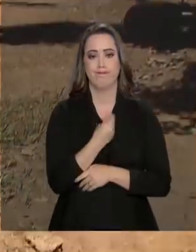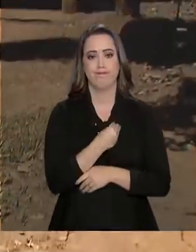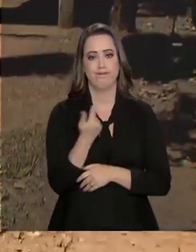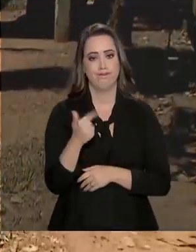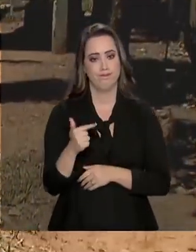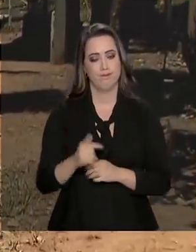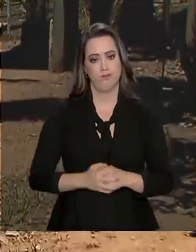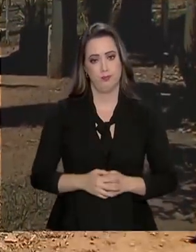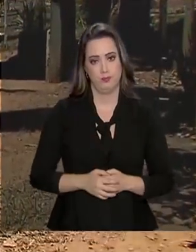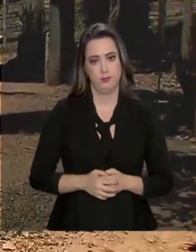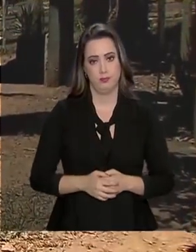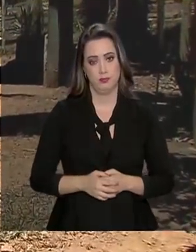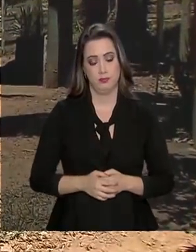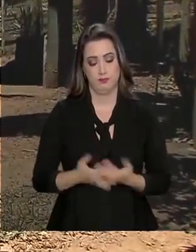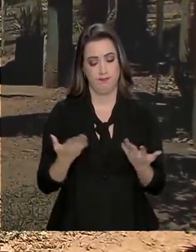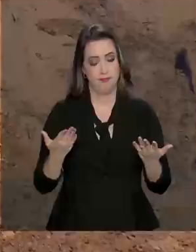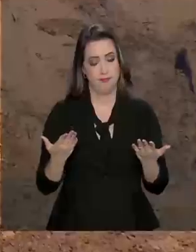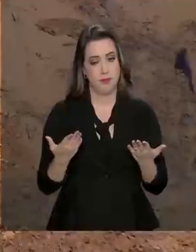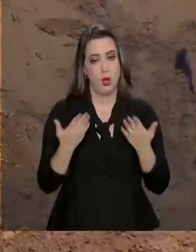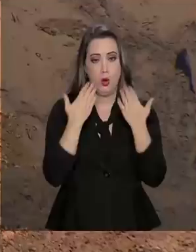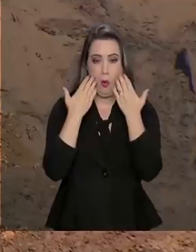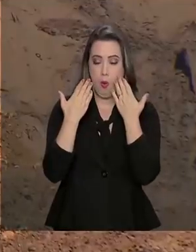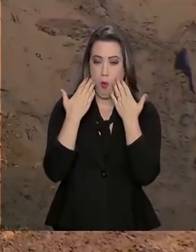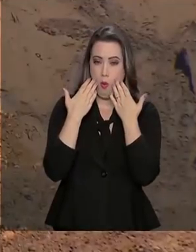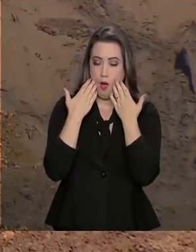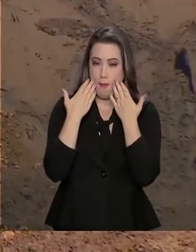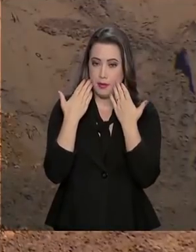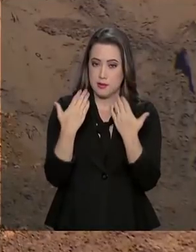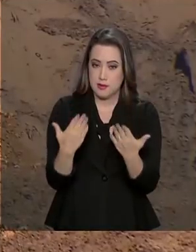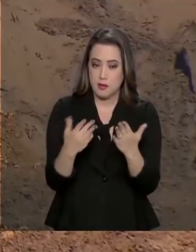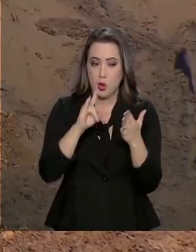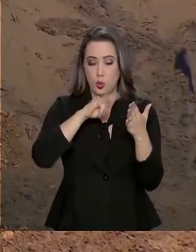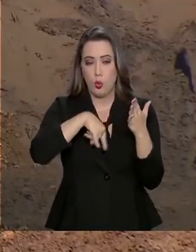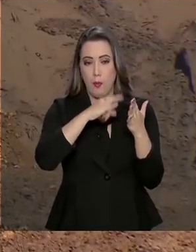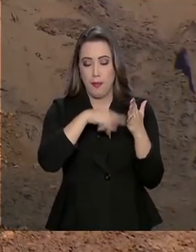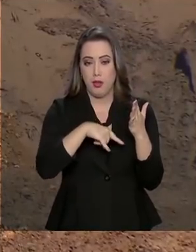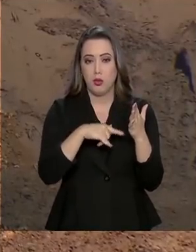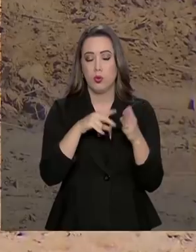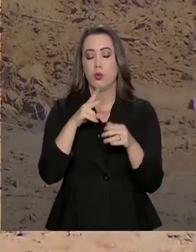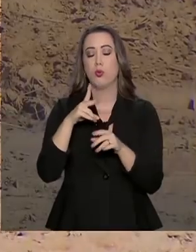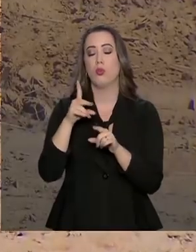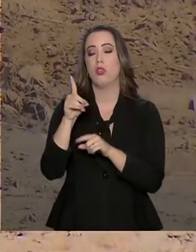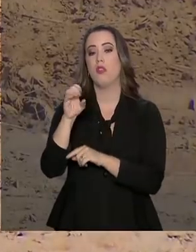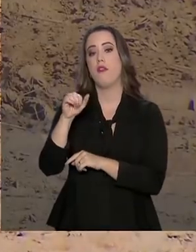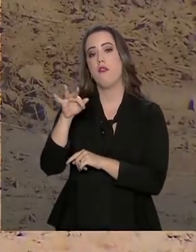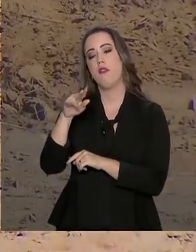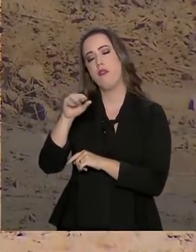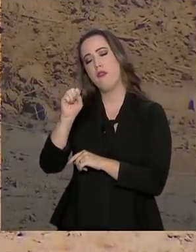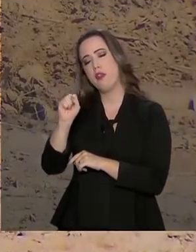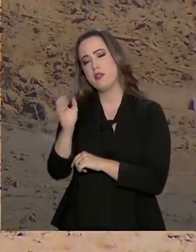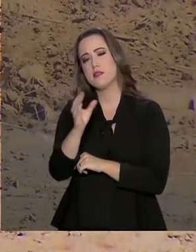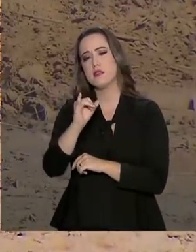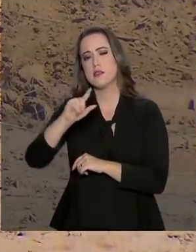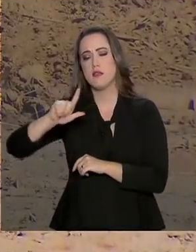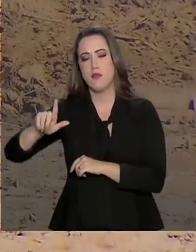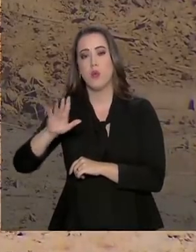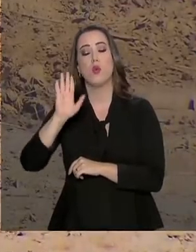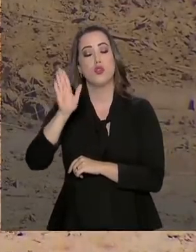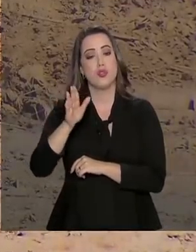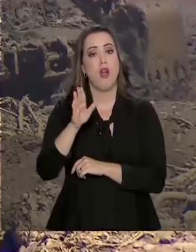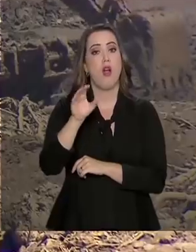segundo o último balanço apresentado pela Polícia Civil, pela Defesa Civil aliás há 84 mortes confirmadas,